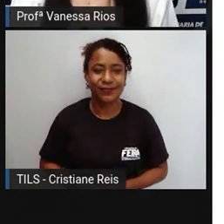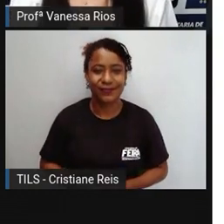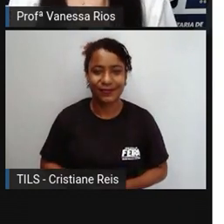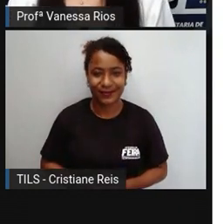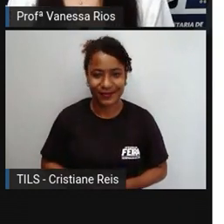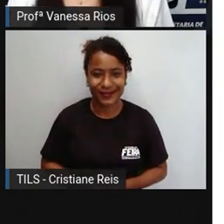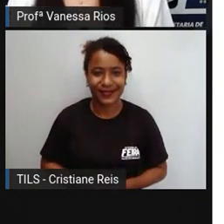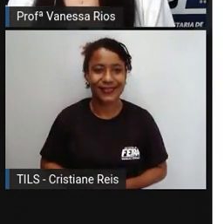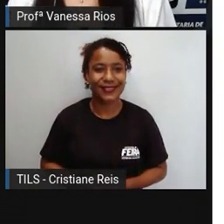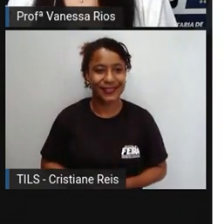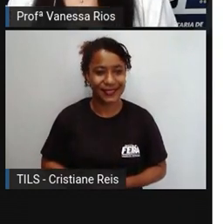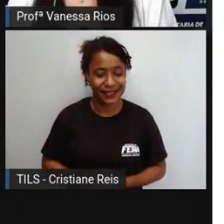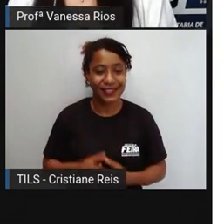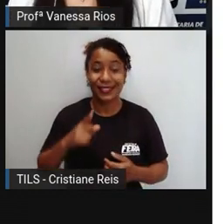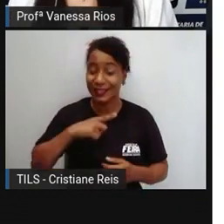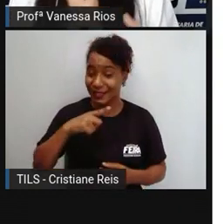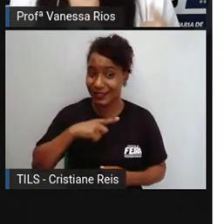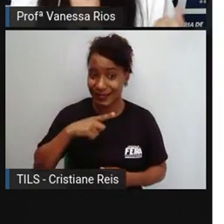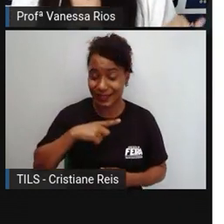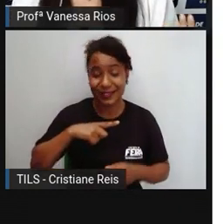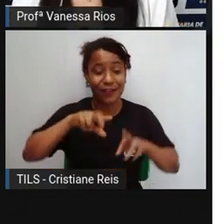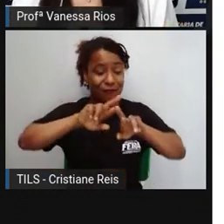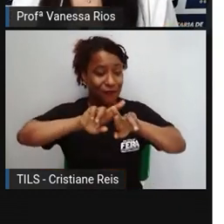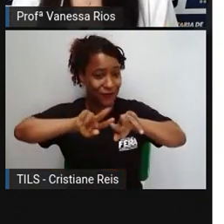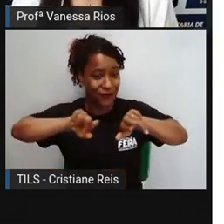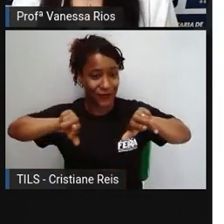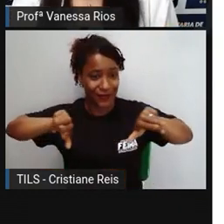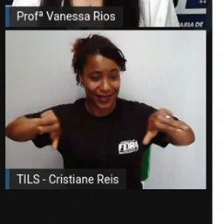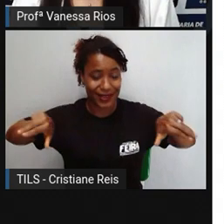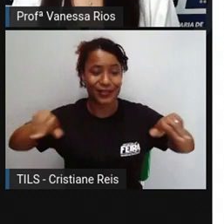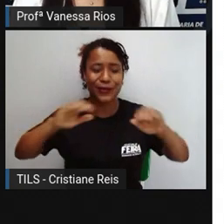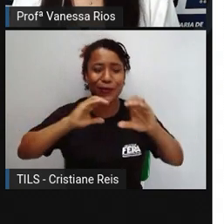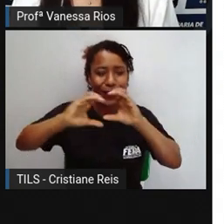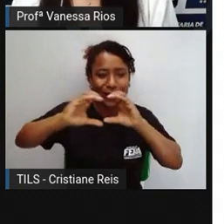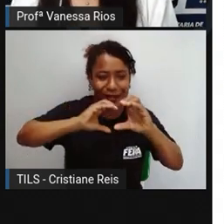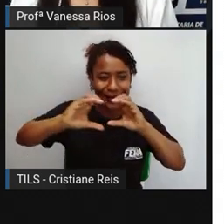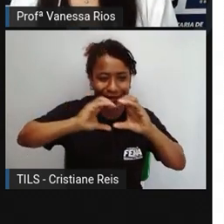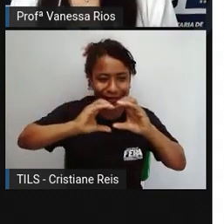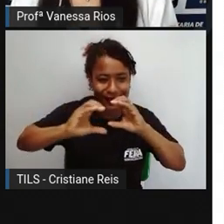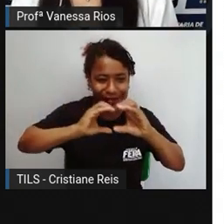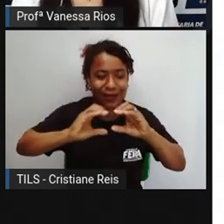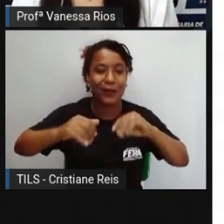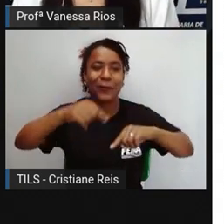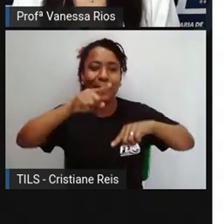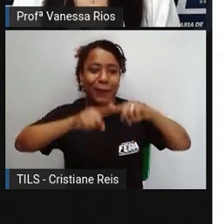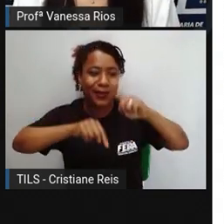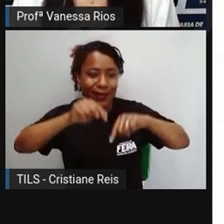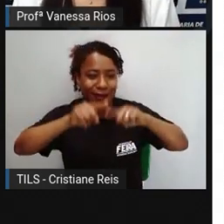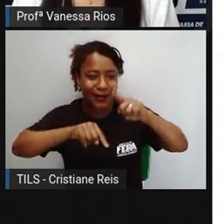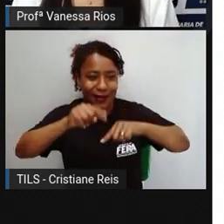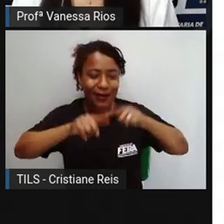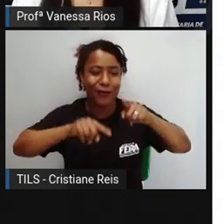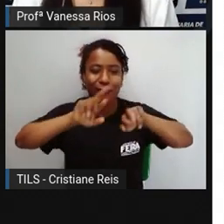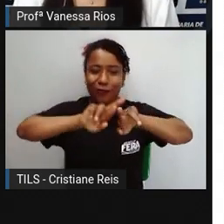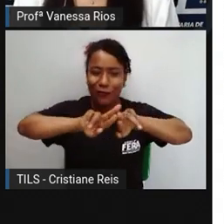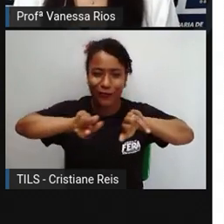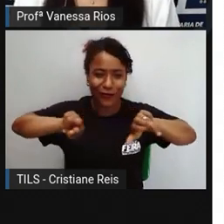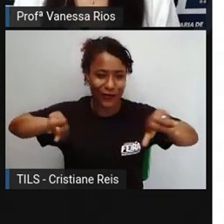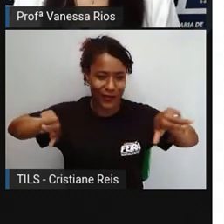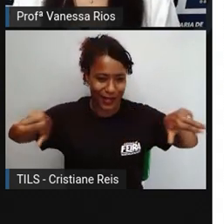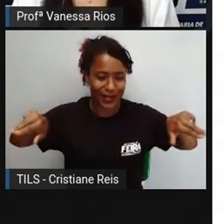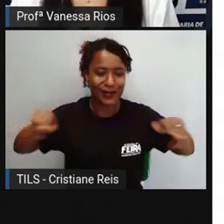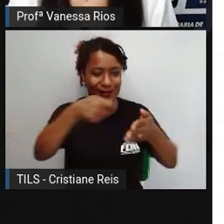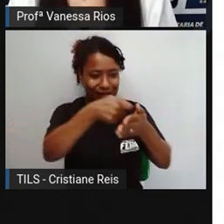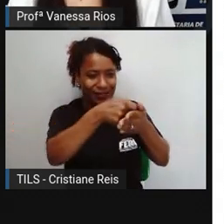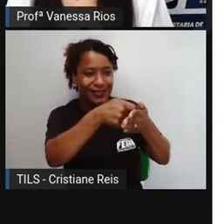Então, houveram aí diversas formas de se comunicar, diversos materiais também sendo utilizados no processo de